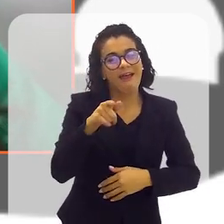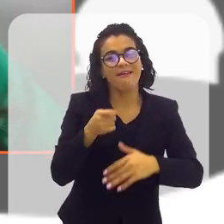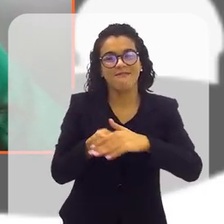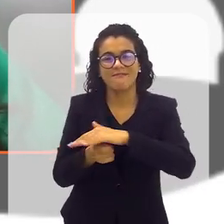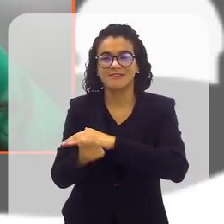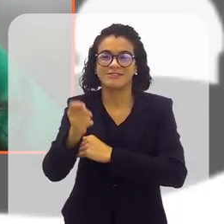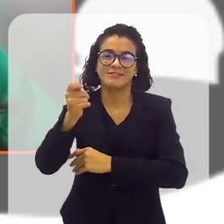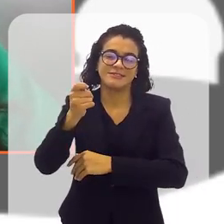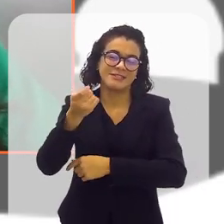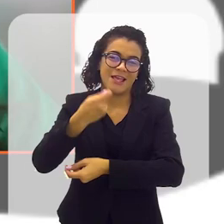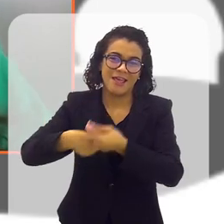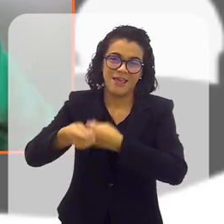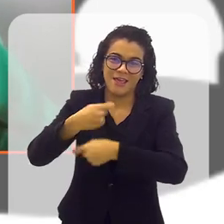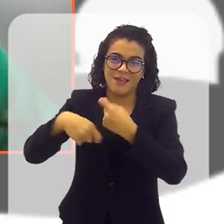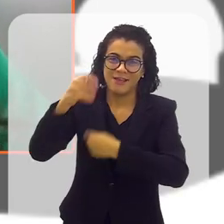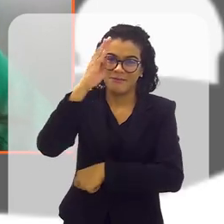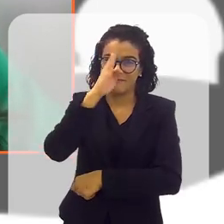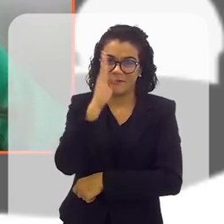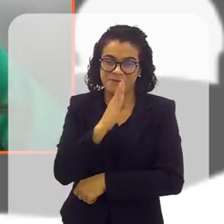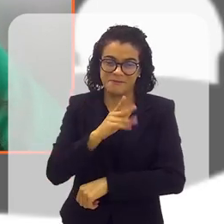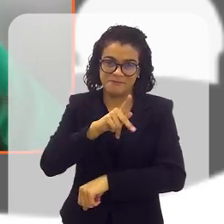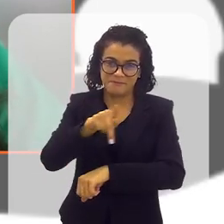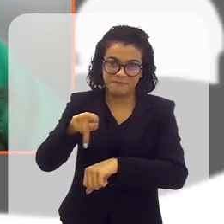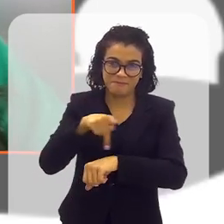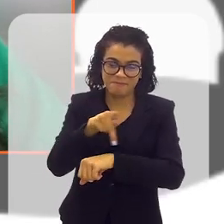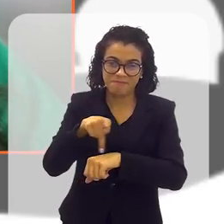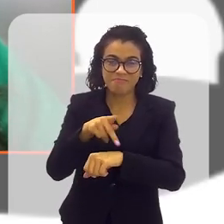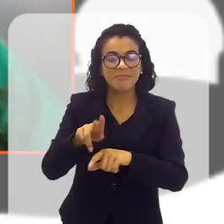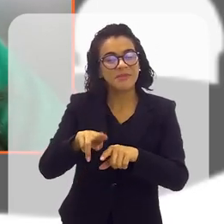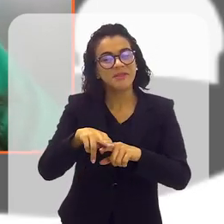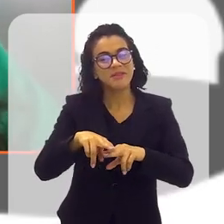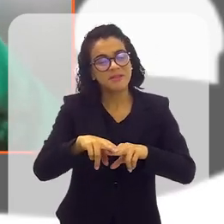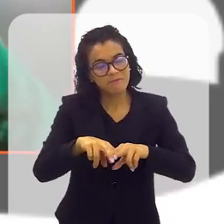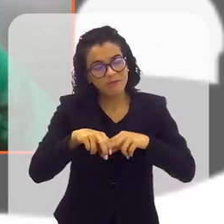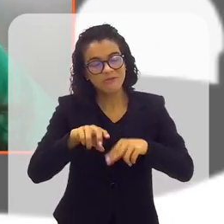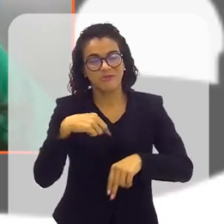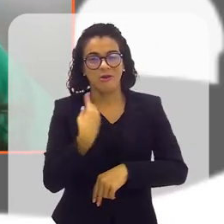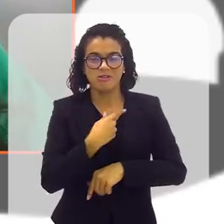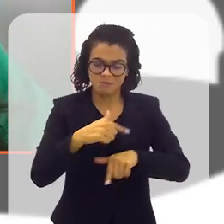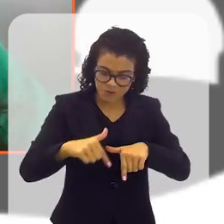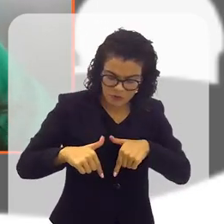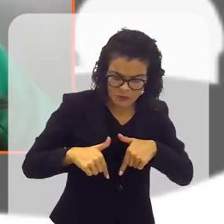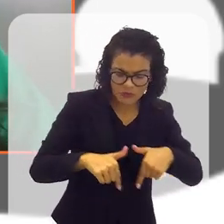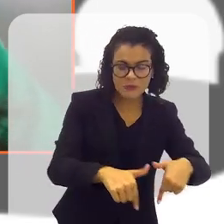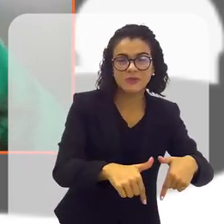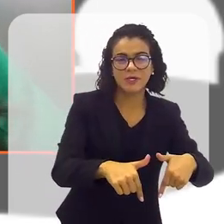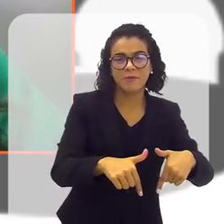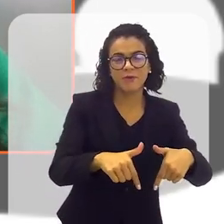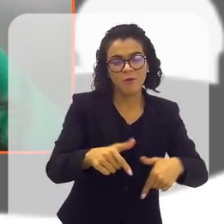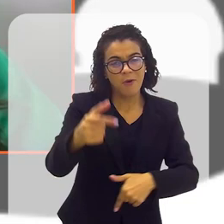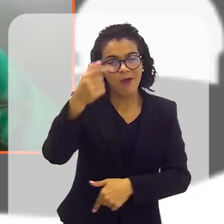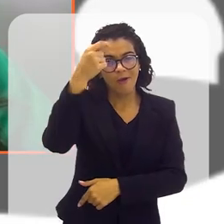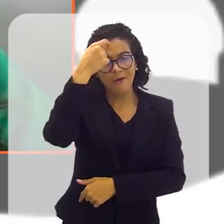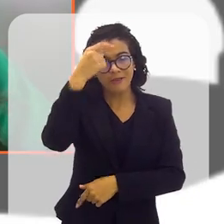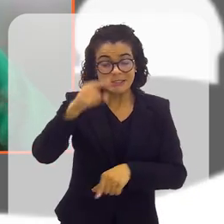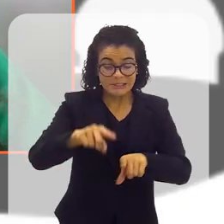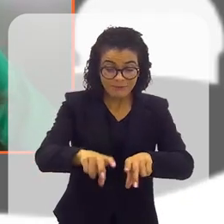economia do nosso país, né? É impulsionar aí o nosso país. Então, a gente tem atuado dessa forma, com essa